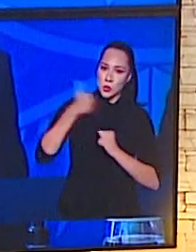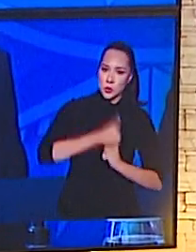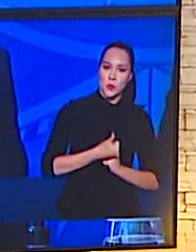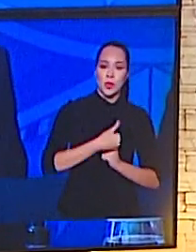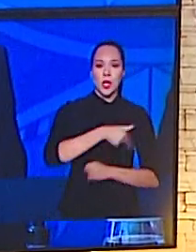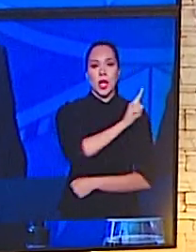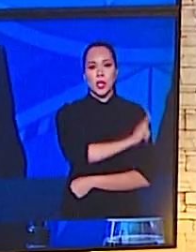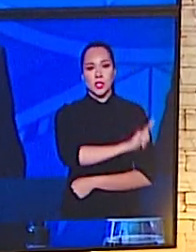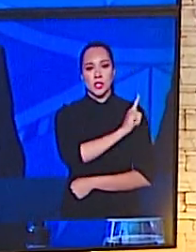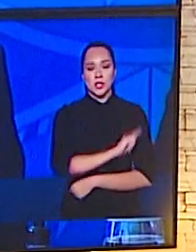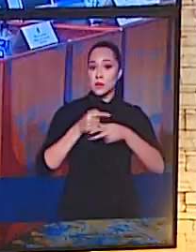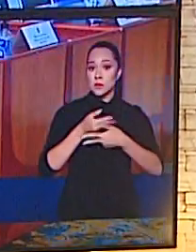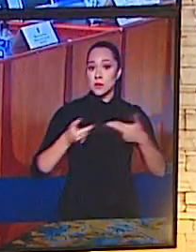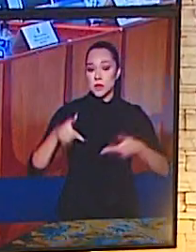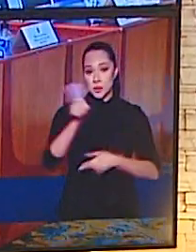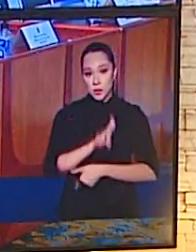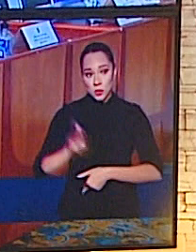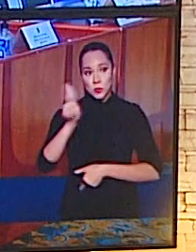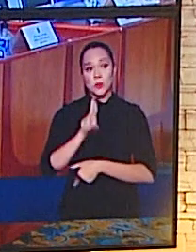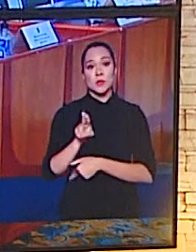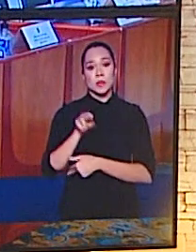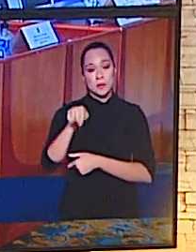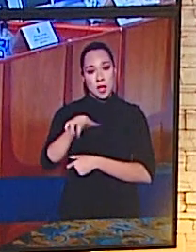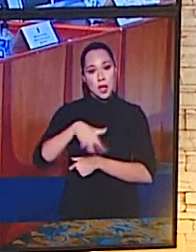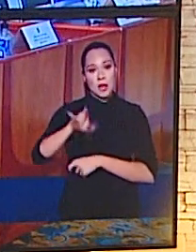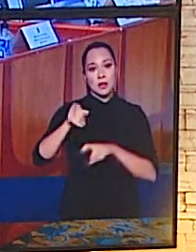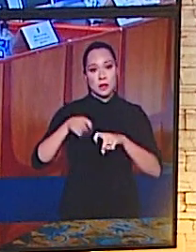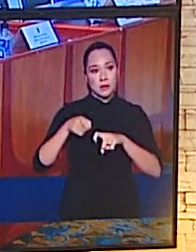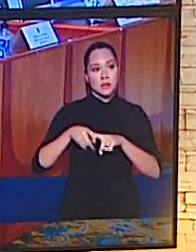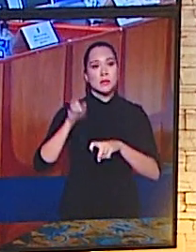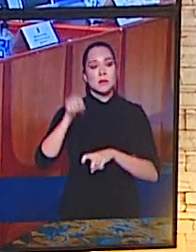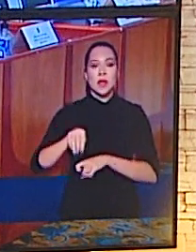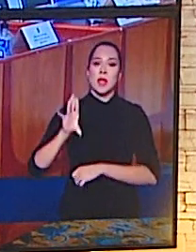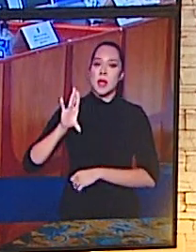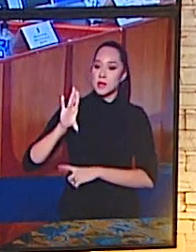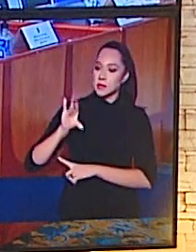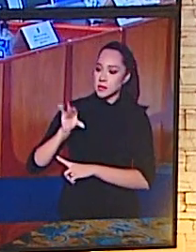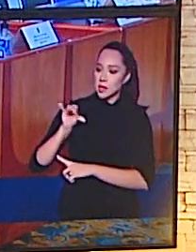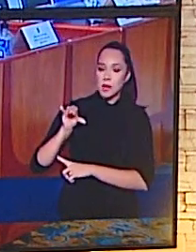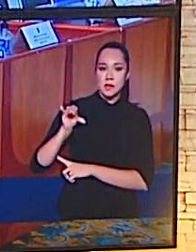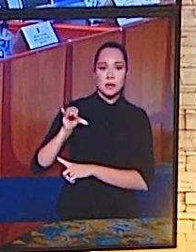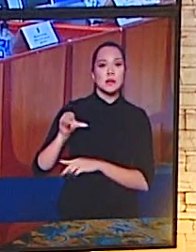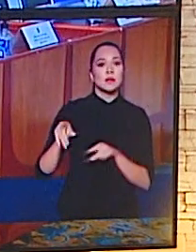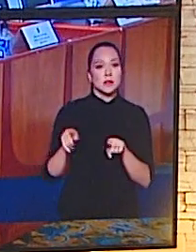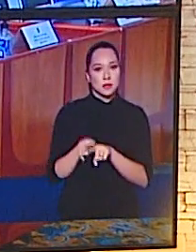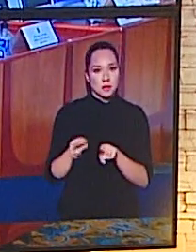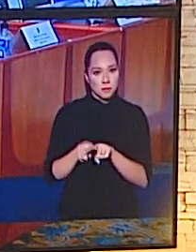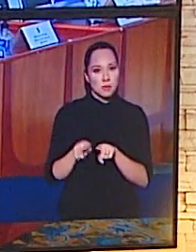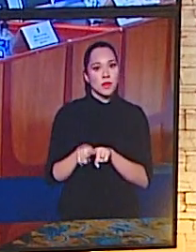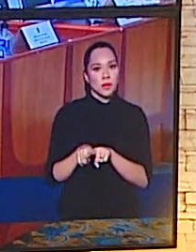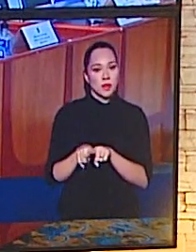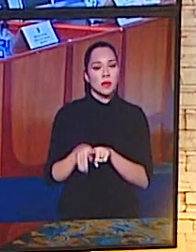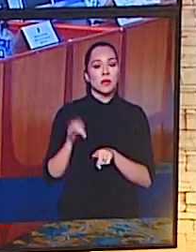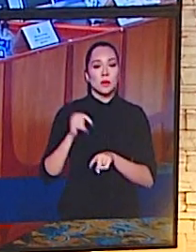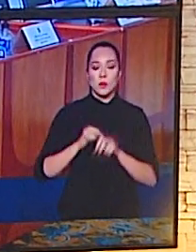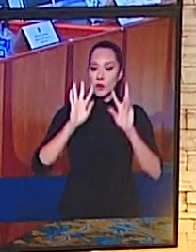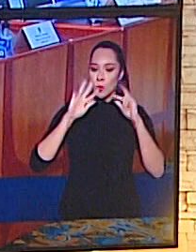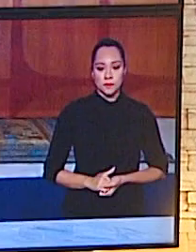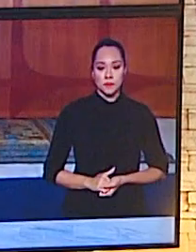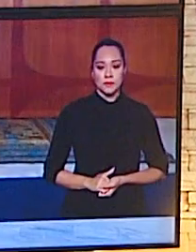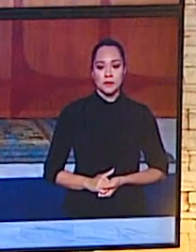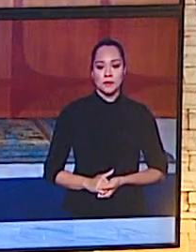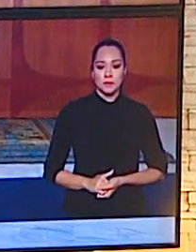ministro da saúde. Entre outras coisas, ele afirmou durante essa coletiva que vai acelerar a